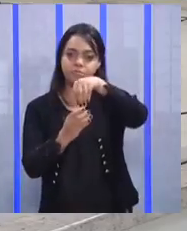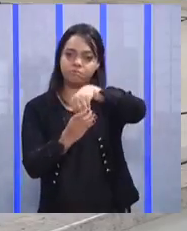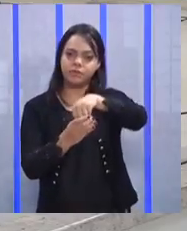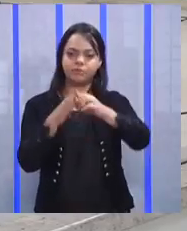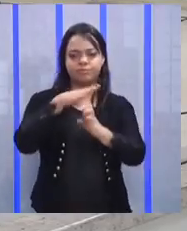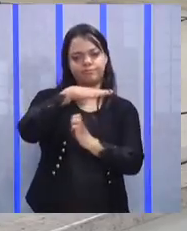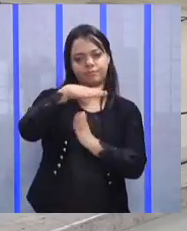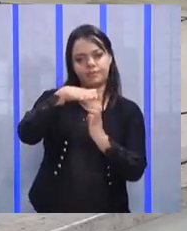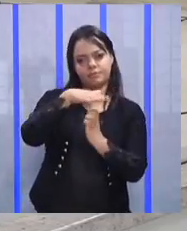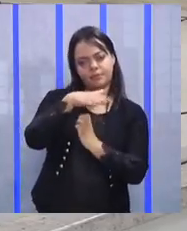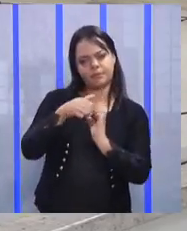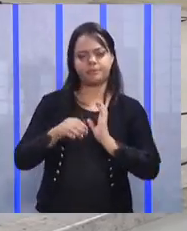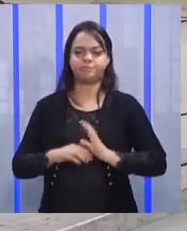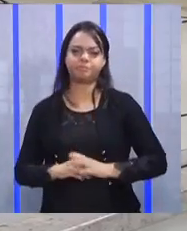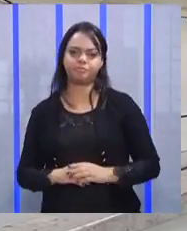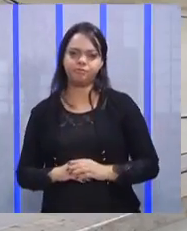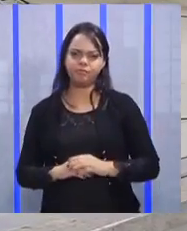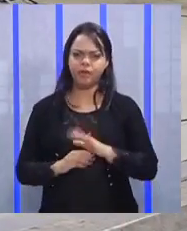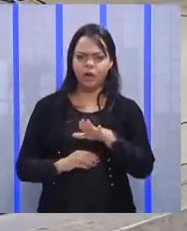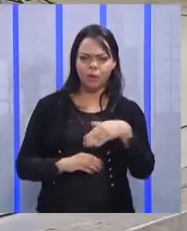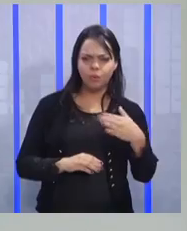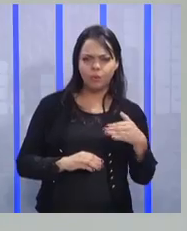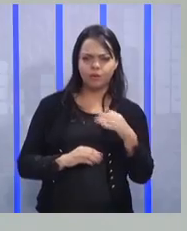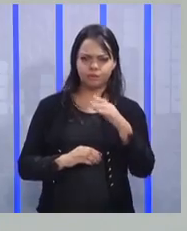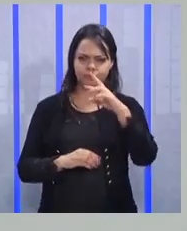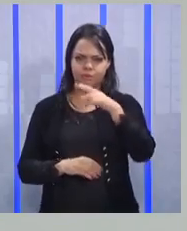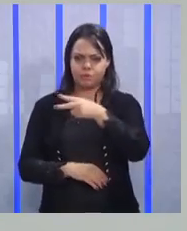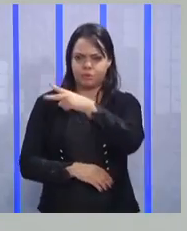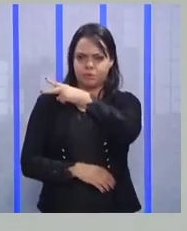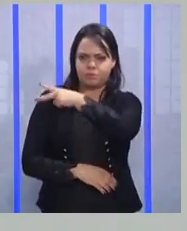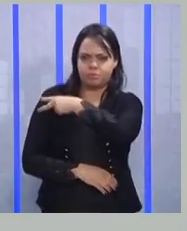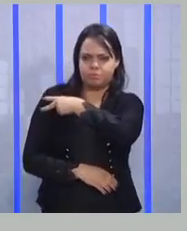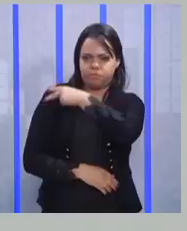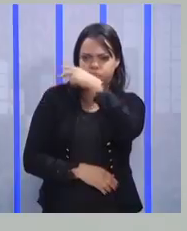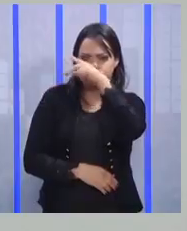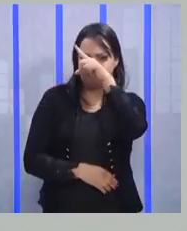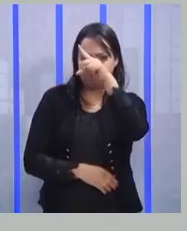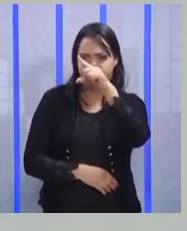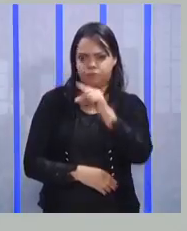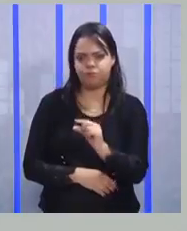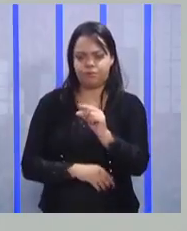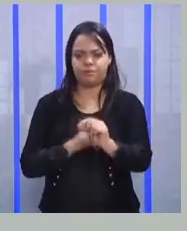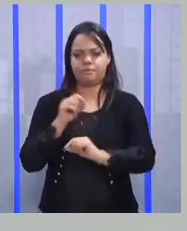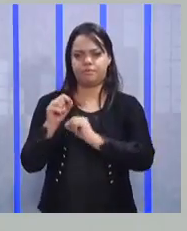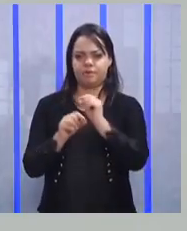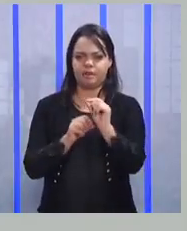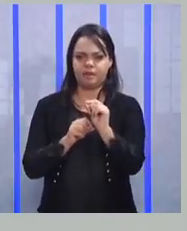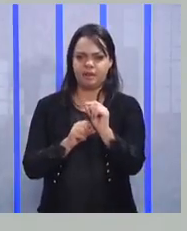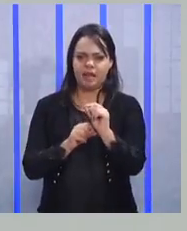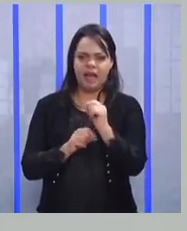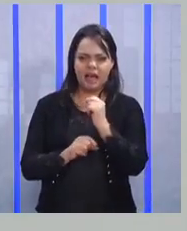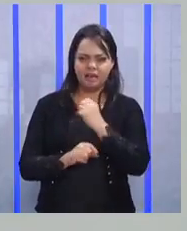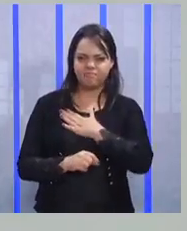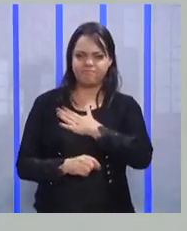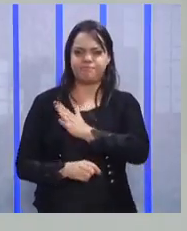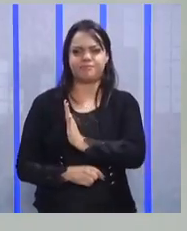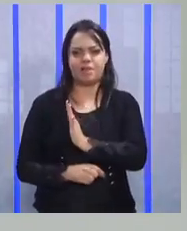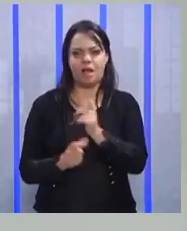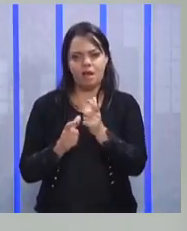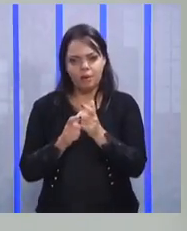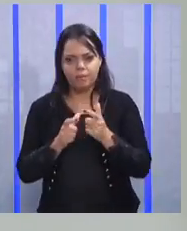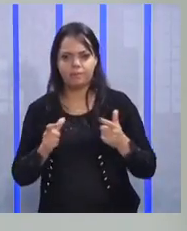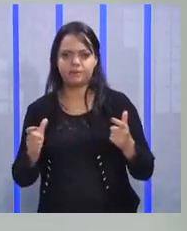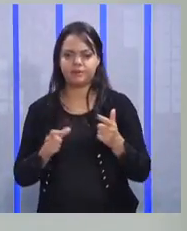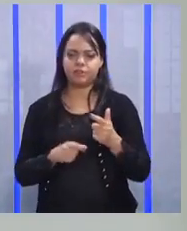medida que a hierarquia vai abaixando, o nível de insatisfação vai aumentando. Olha lá, de gerente